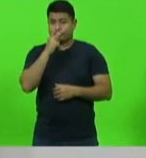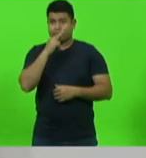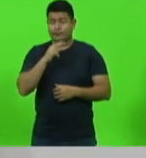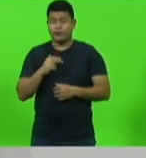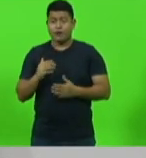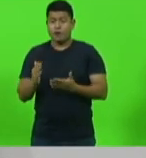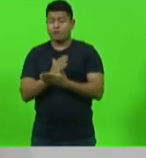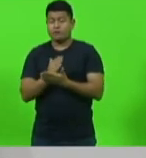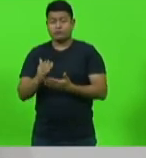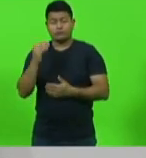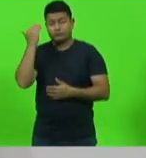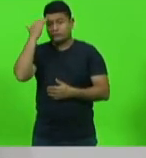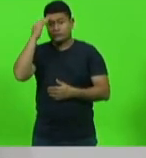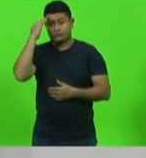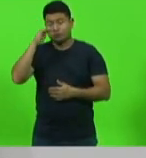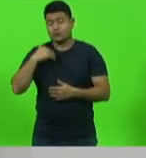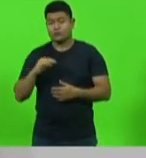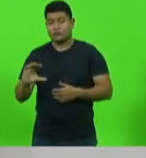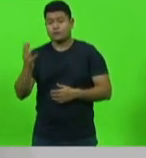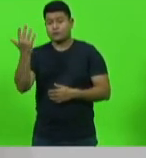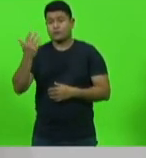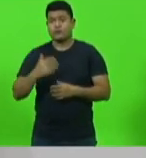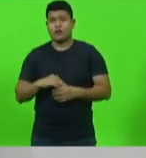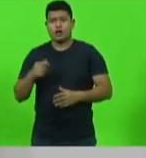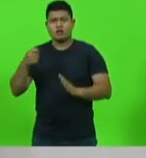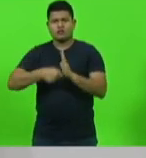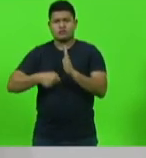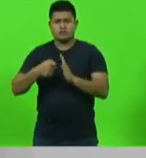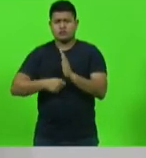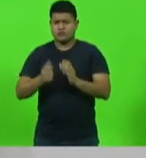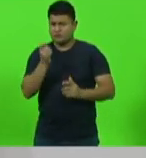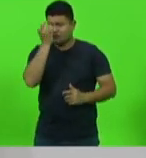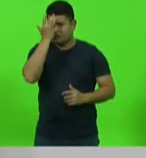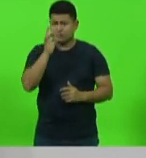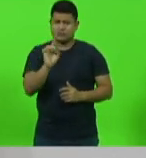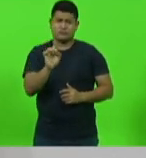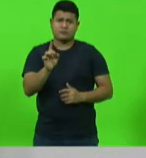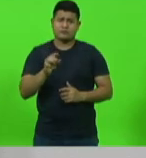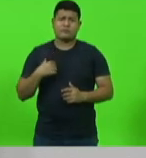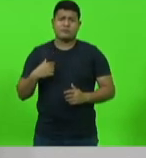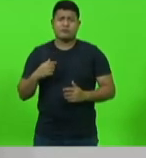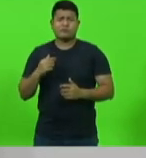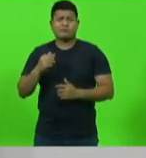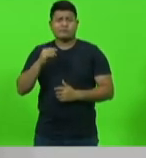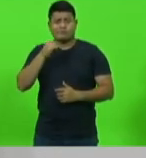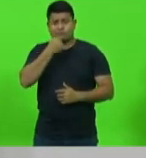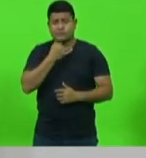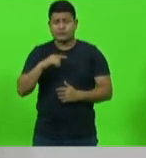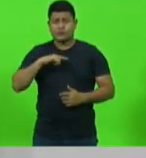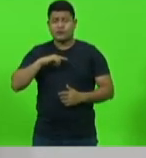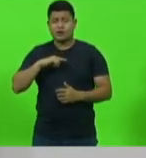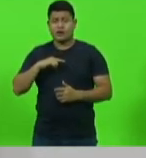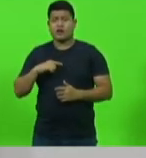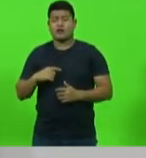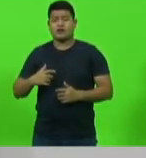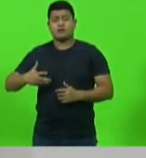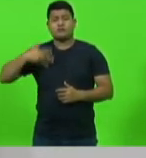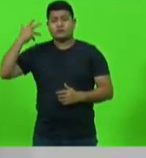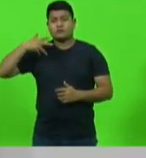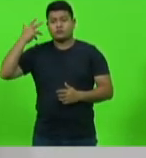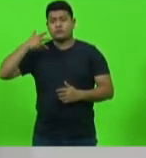entendeu esse processo. Essa luta não será fácil. Infelizmente, há um discurso neoliberal por trás da PEC 32,